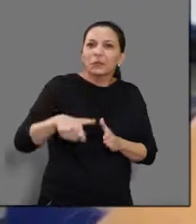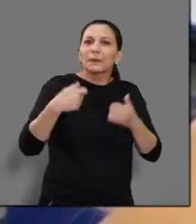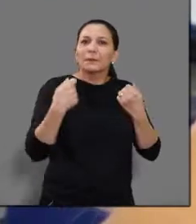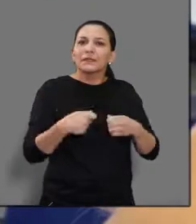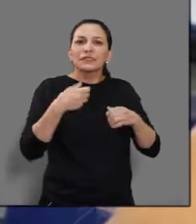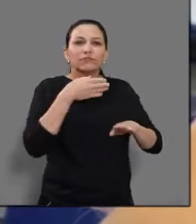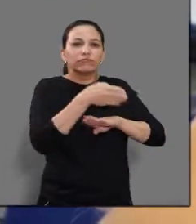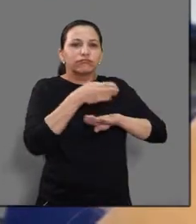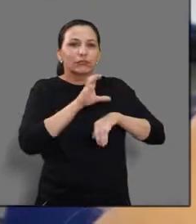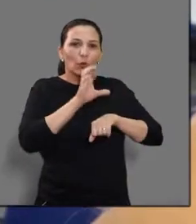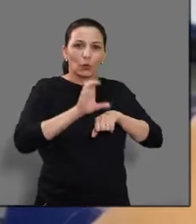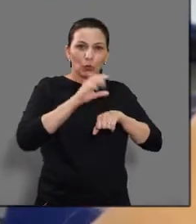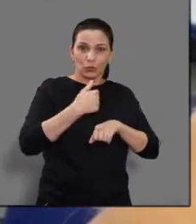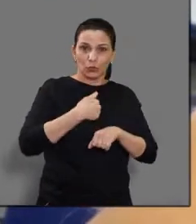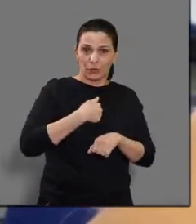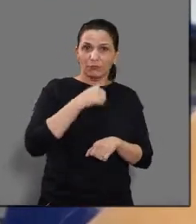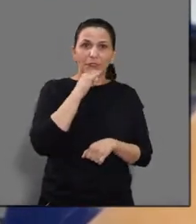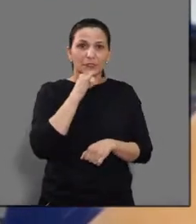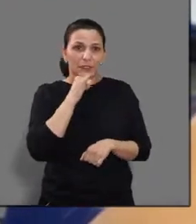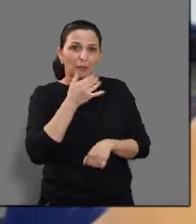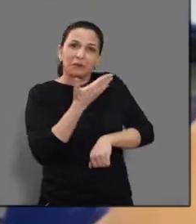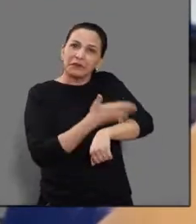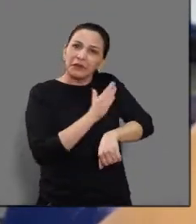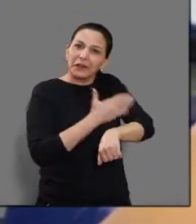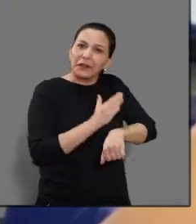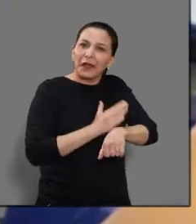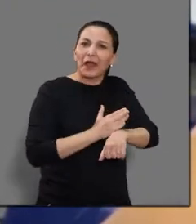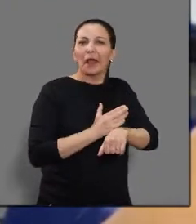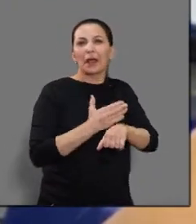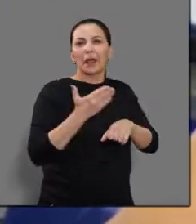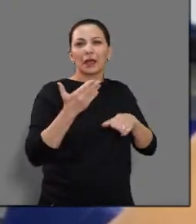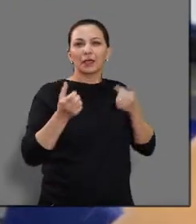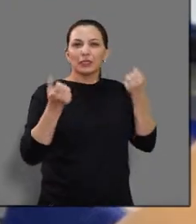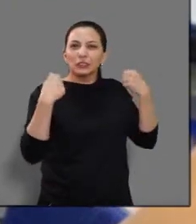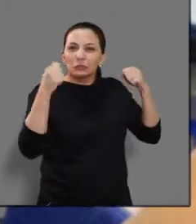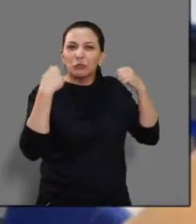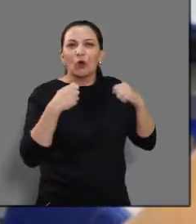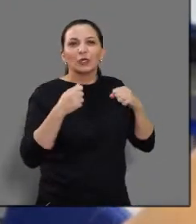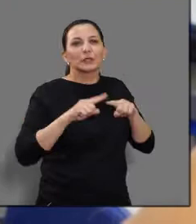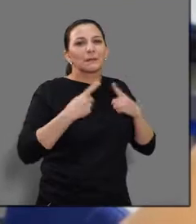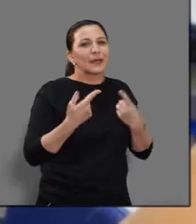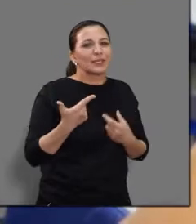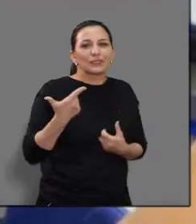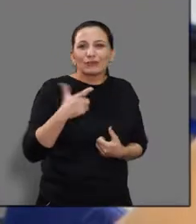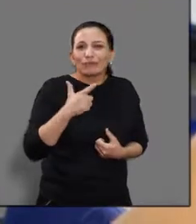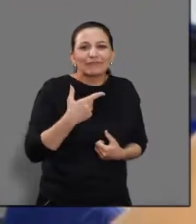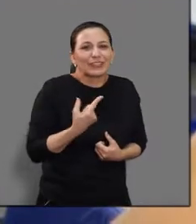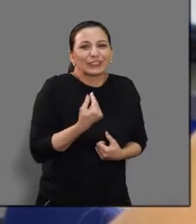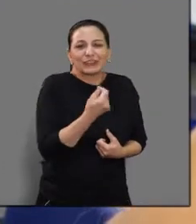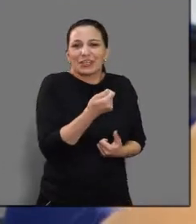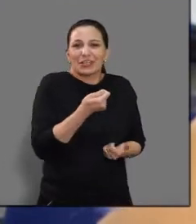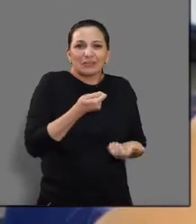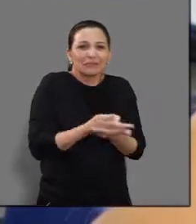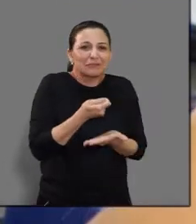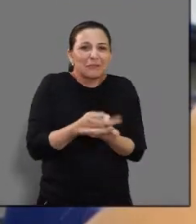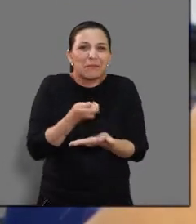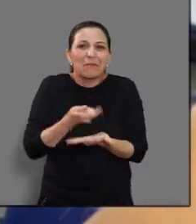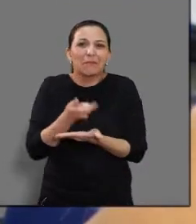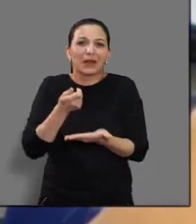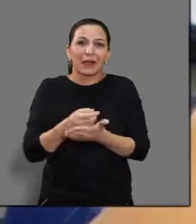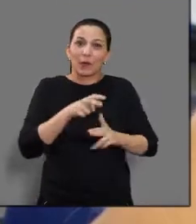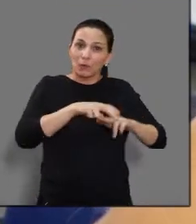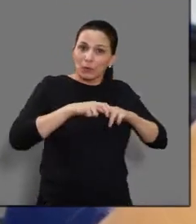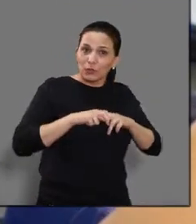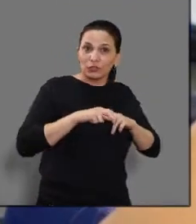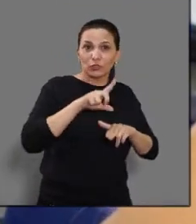condições financeiras para ficar indo sempre. E uma das alternativas para não ter tanto esse gasto é a